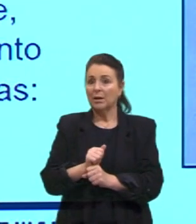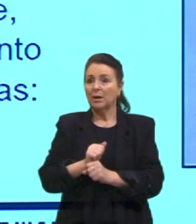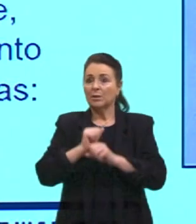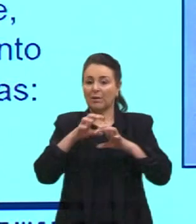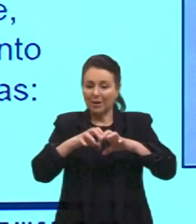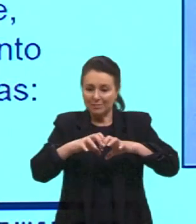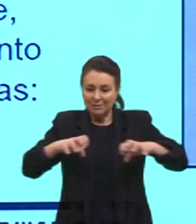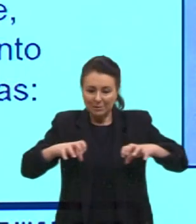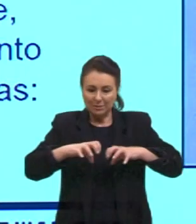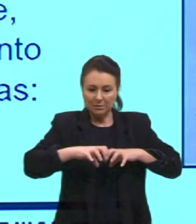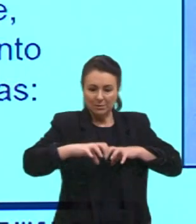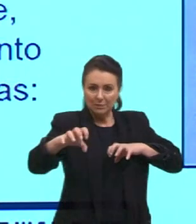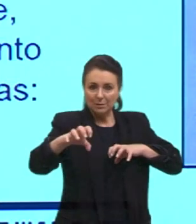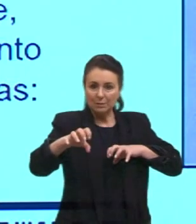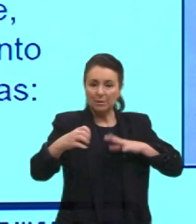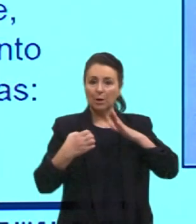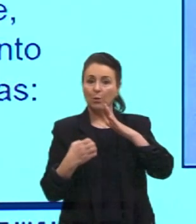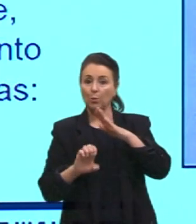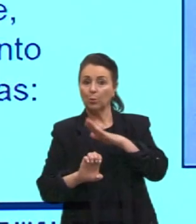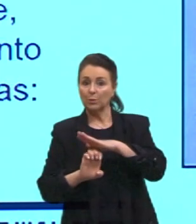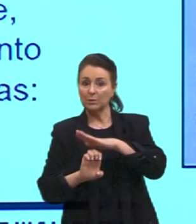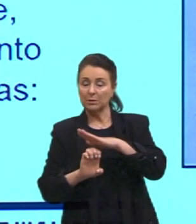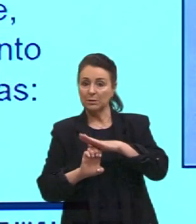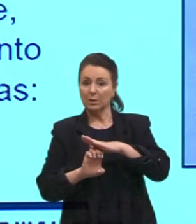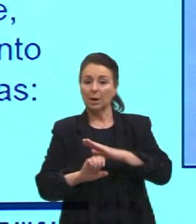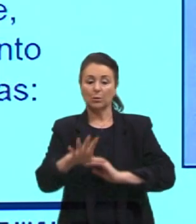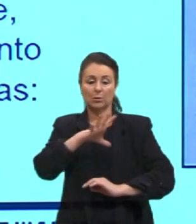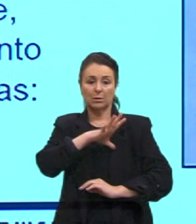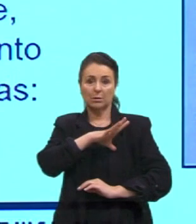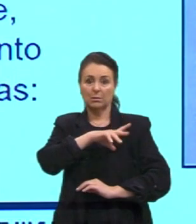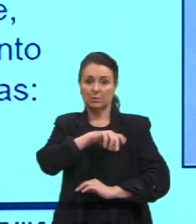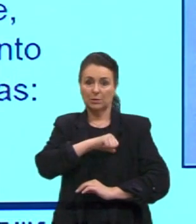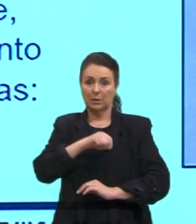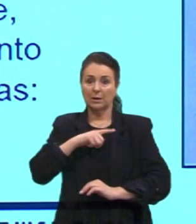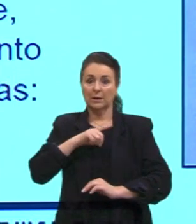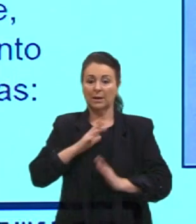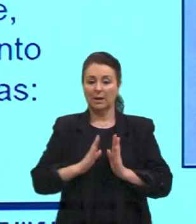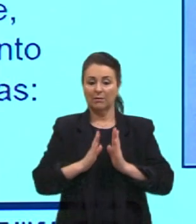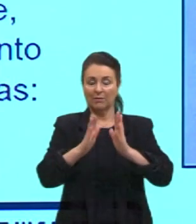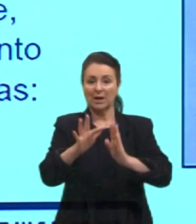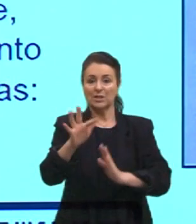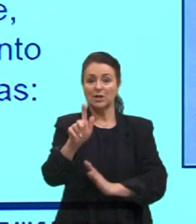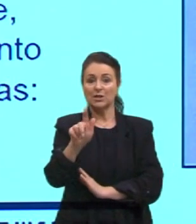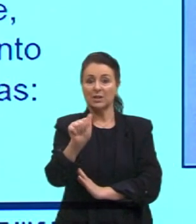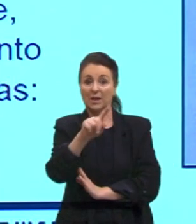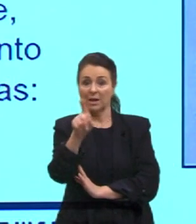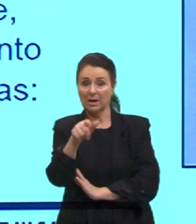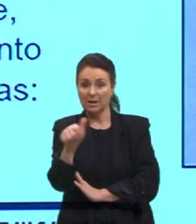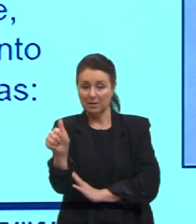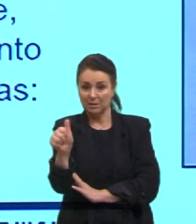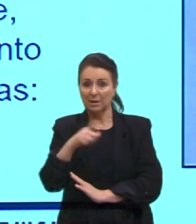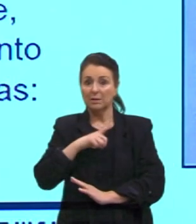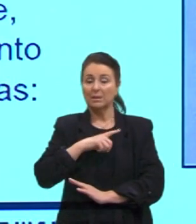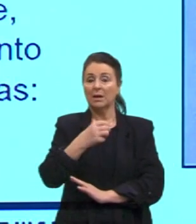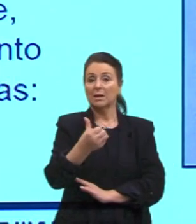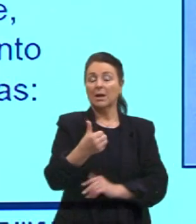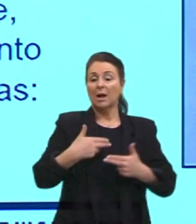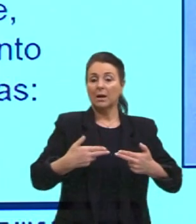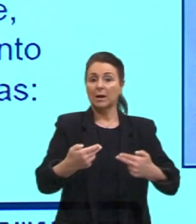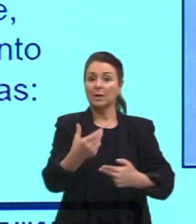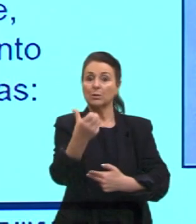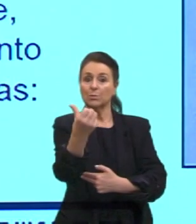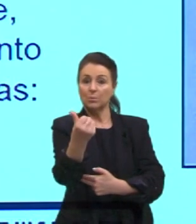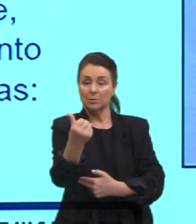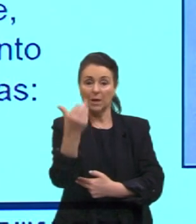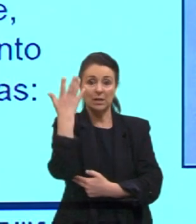fragmenta, né, o estado da Palestina em dois, né, a faixa de Gaza e a Palestina. E aí, a partir daí, a guerra dos seis dias, por exemplo, né,